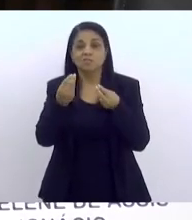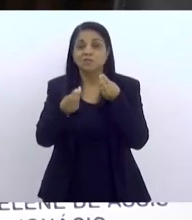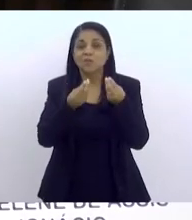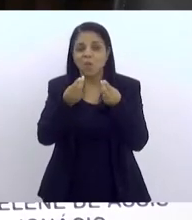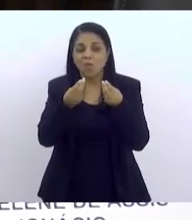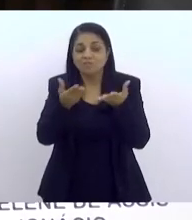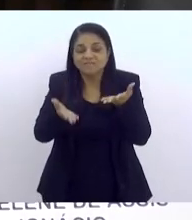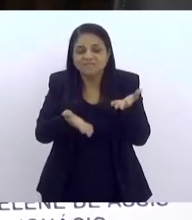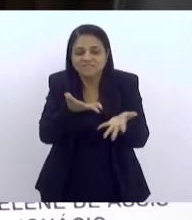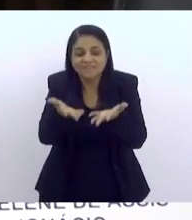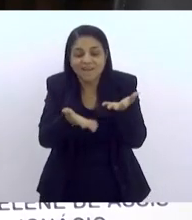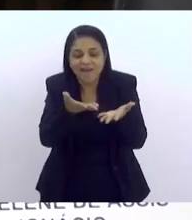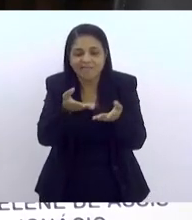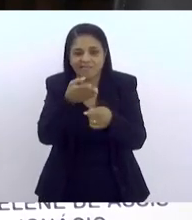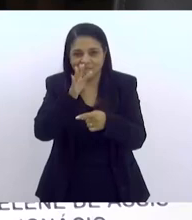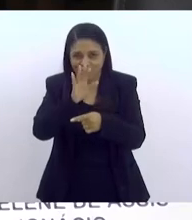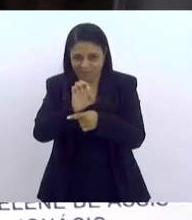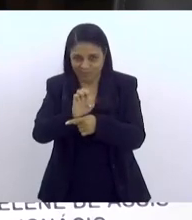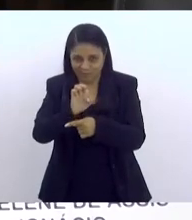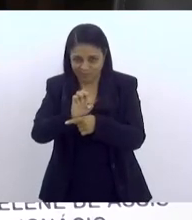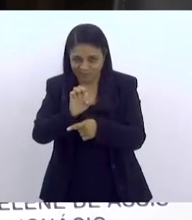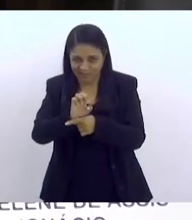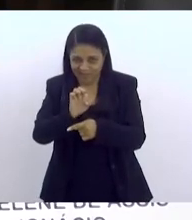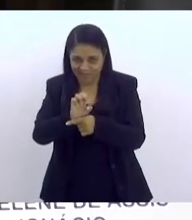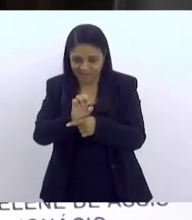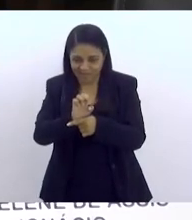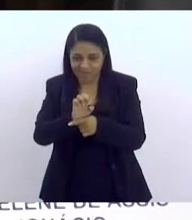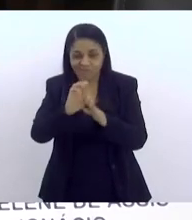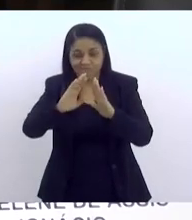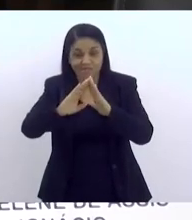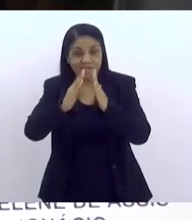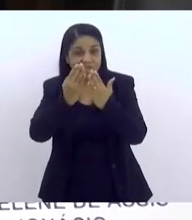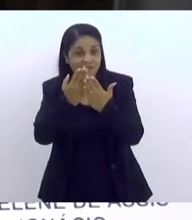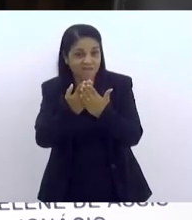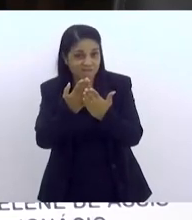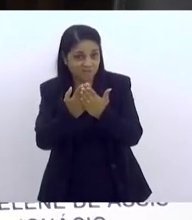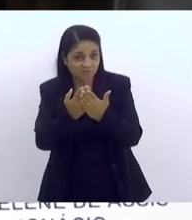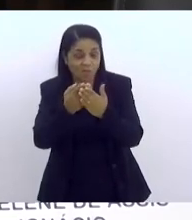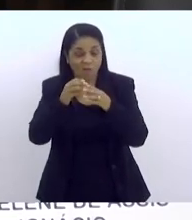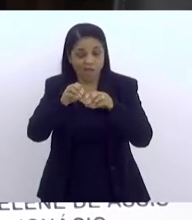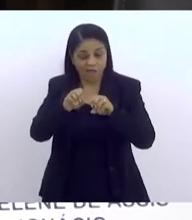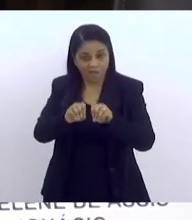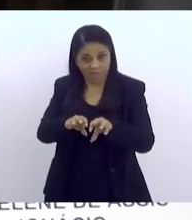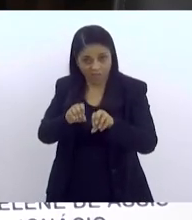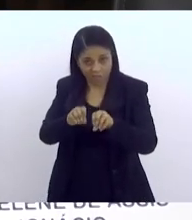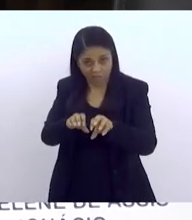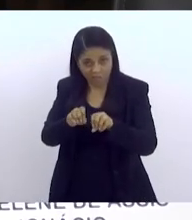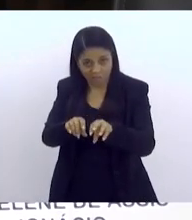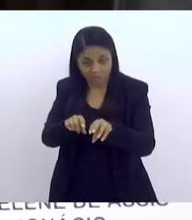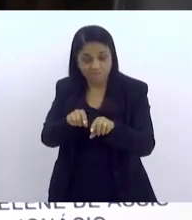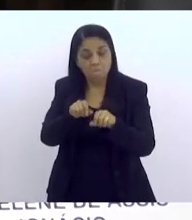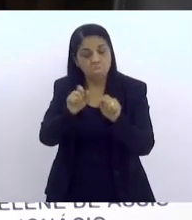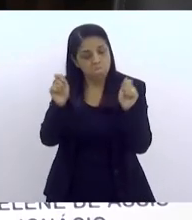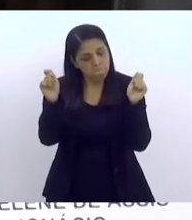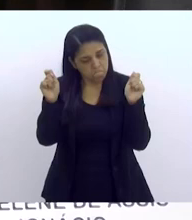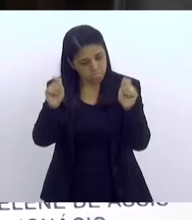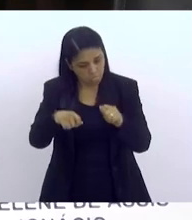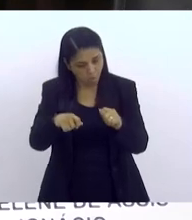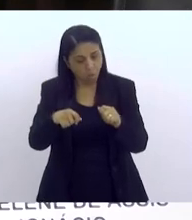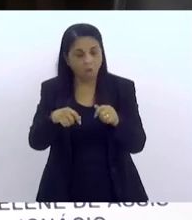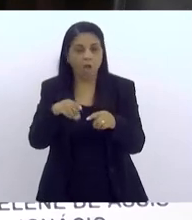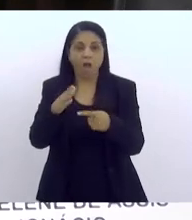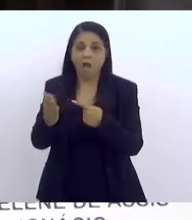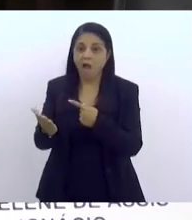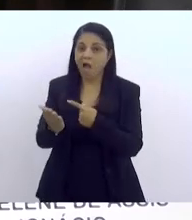tratamento do estado com relação às escolas e à educação, ela pode nos ajudar a entender